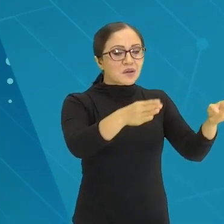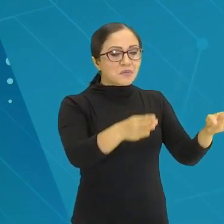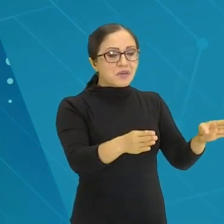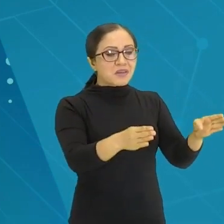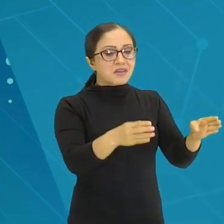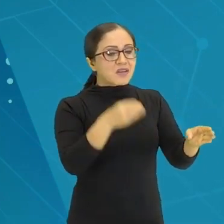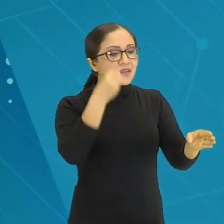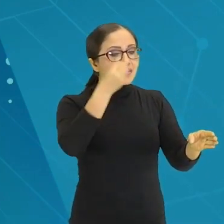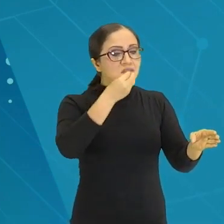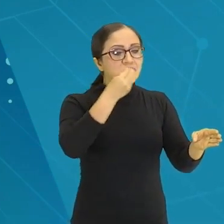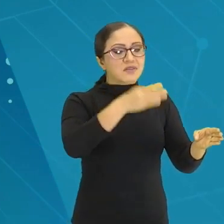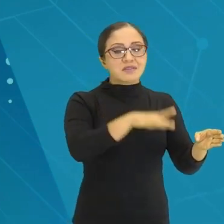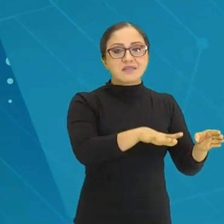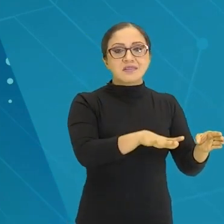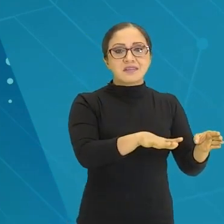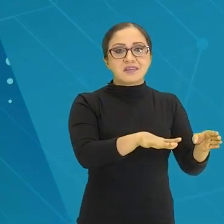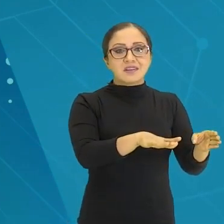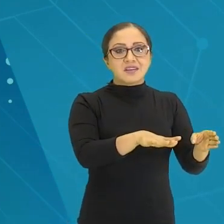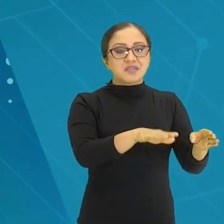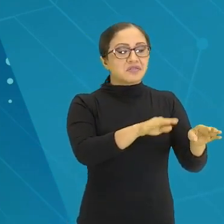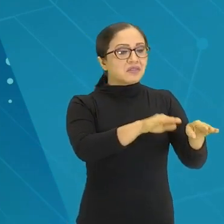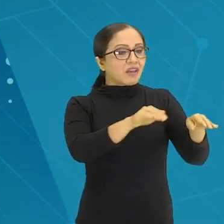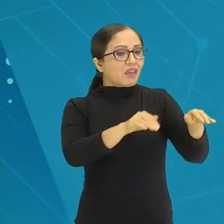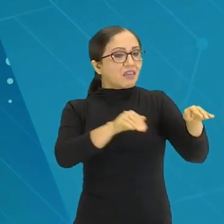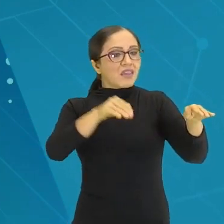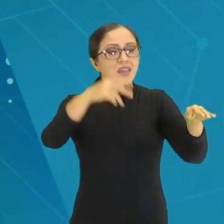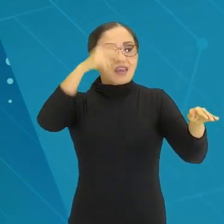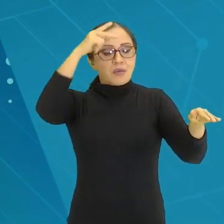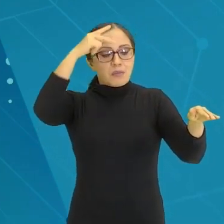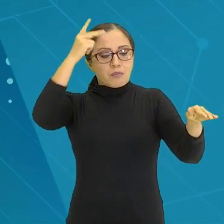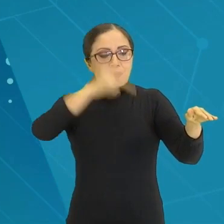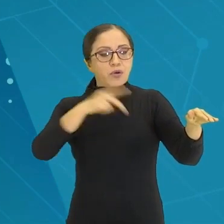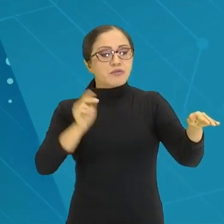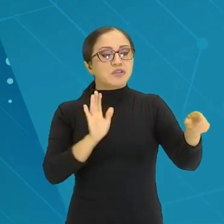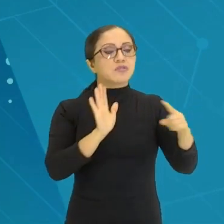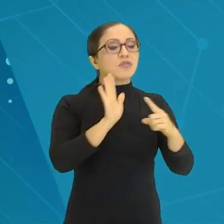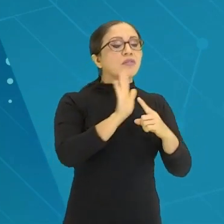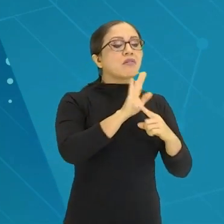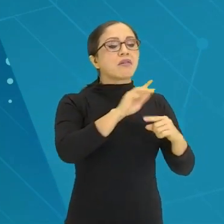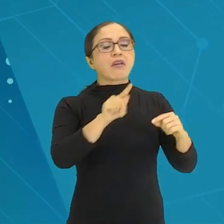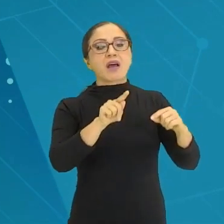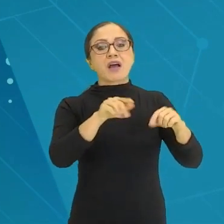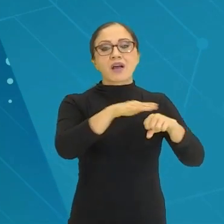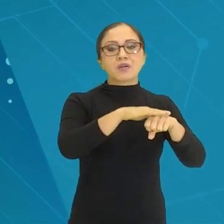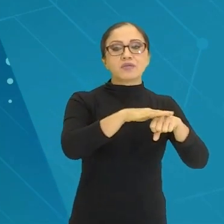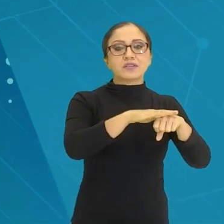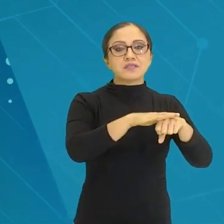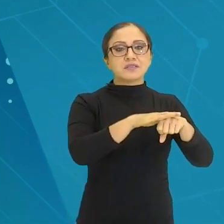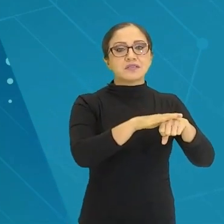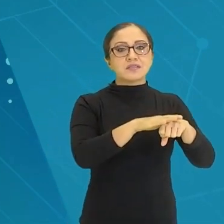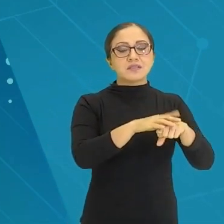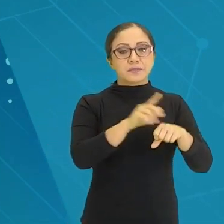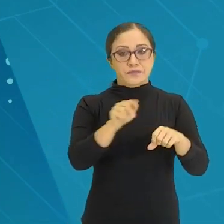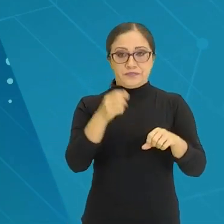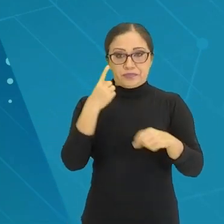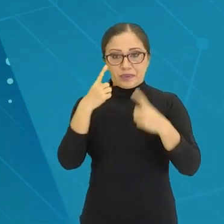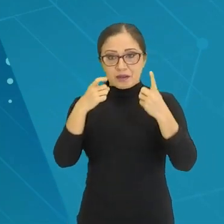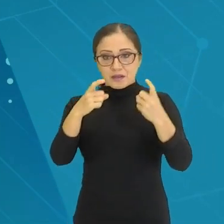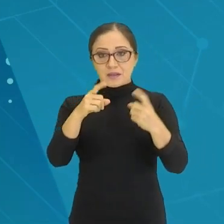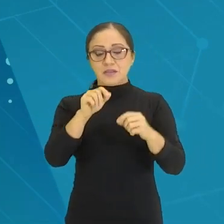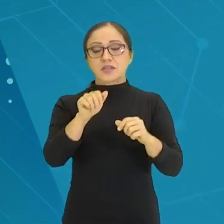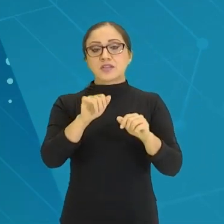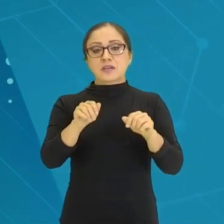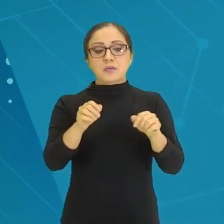experimento, não existe uma autoridade intelectual. É interessante que a gente diga o seguinte, ah, vamos